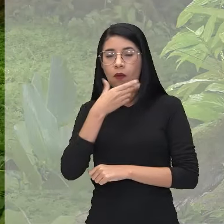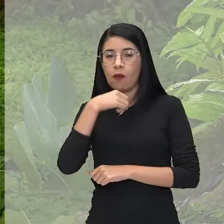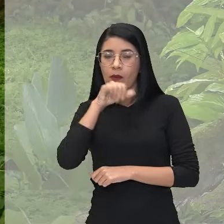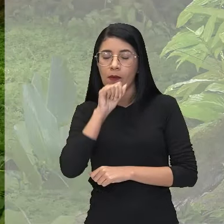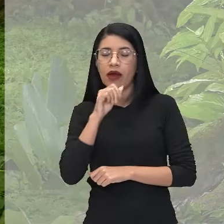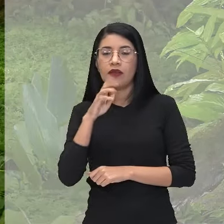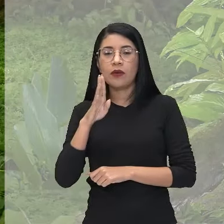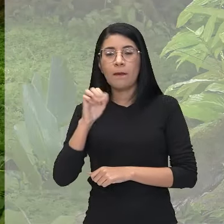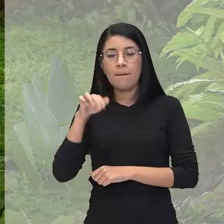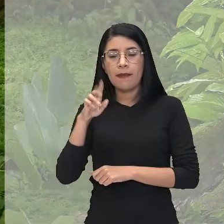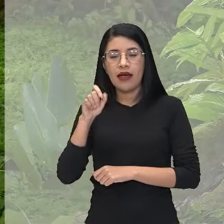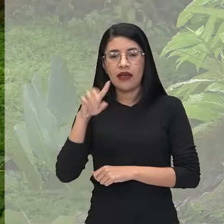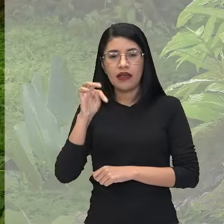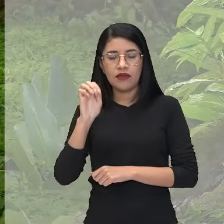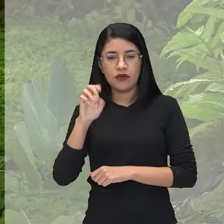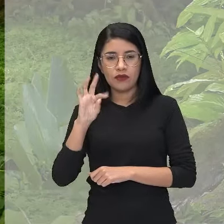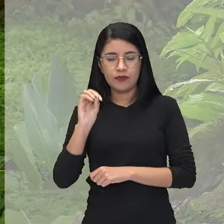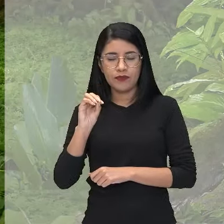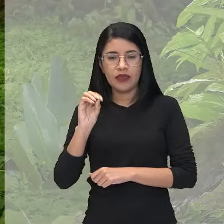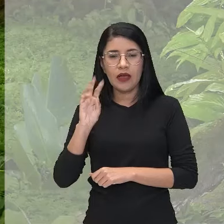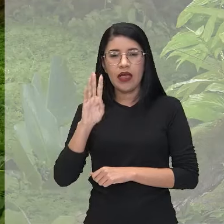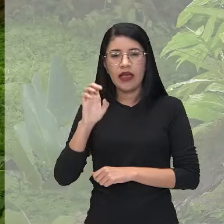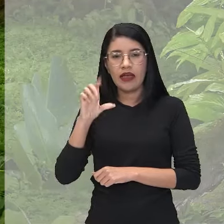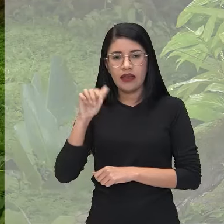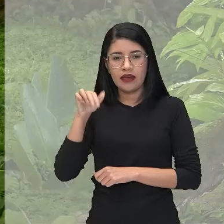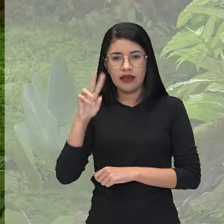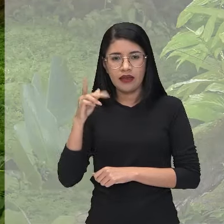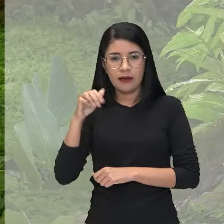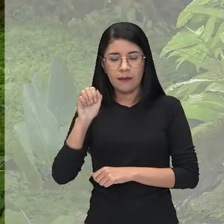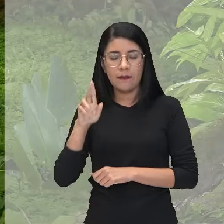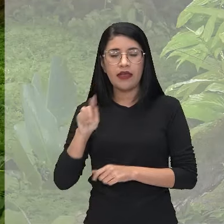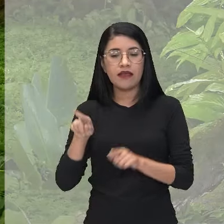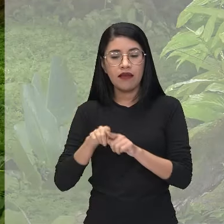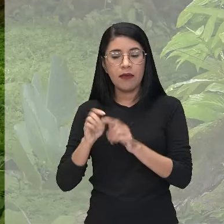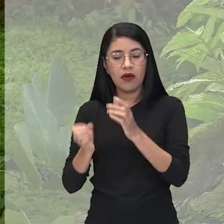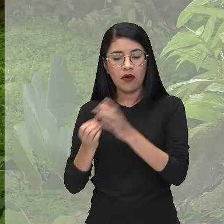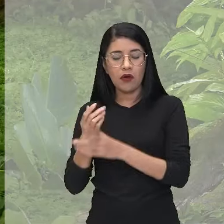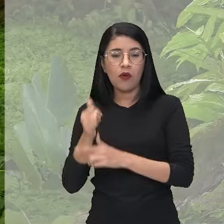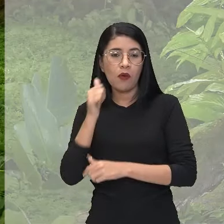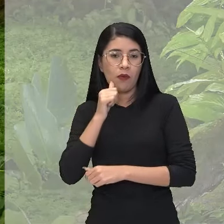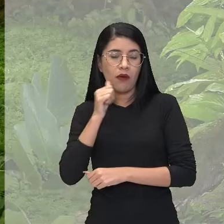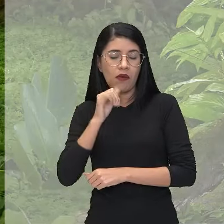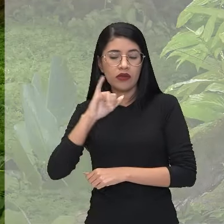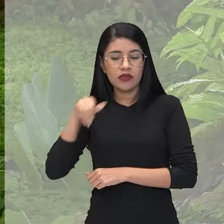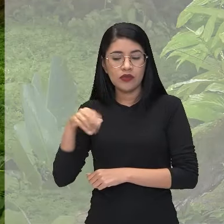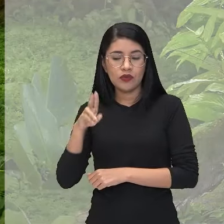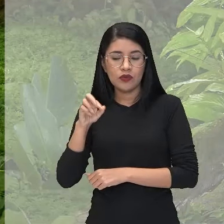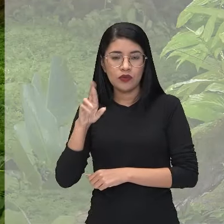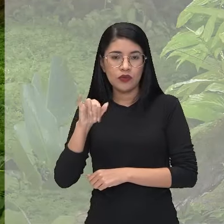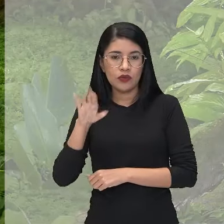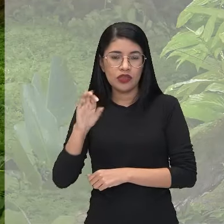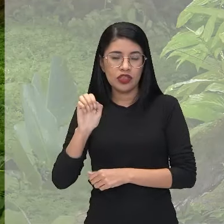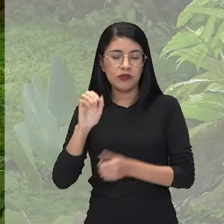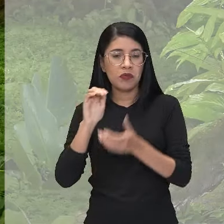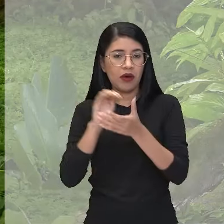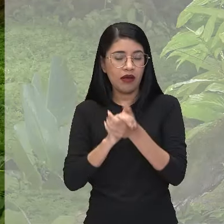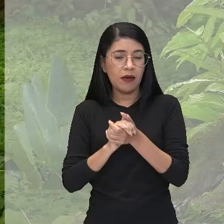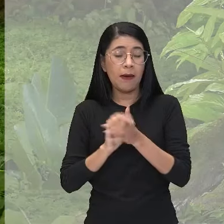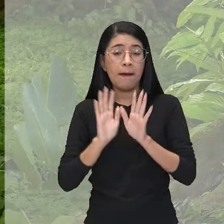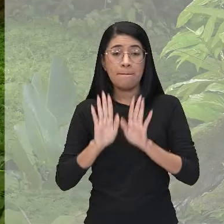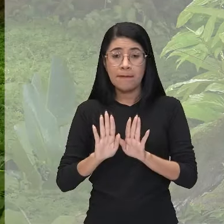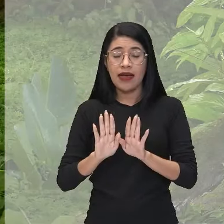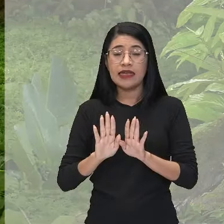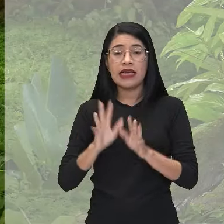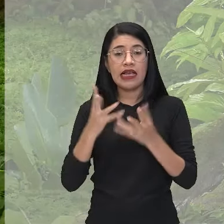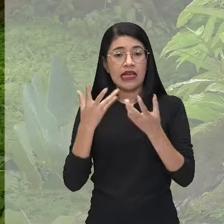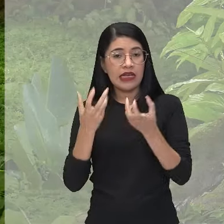canhamé, que também cria pra ele uma companheira, a moça juruti. Mas ela só